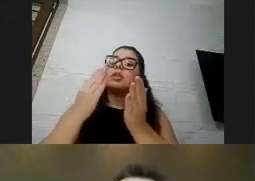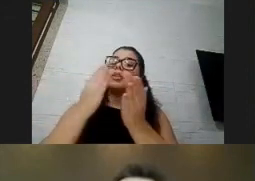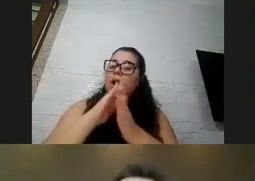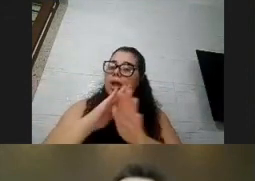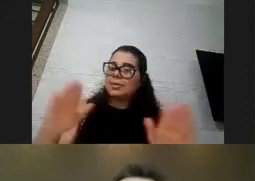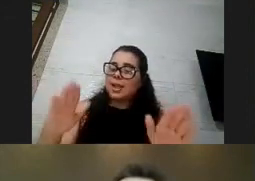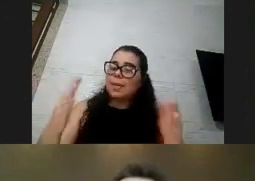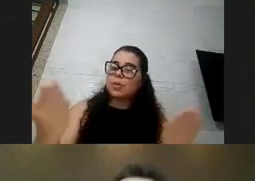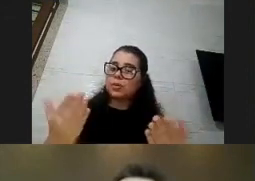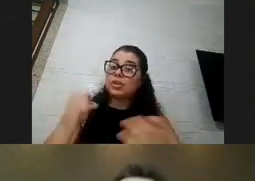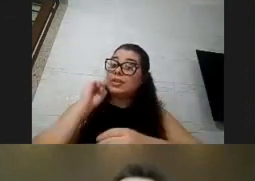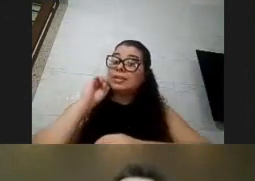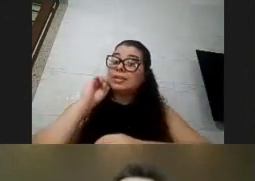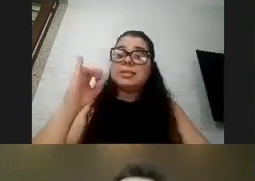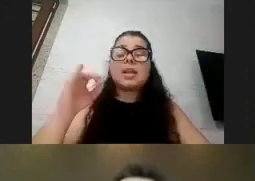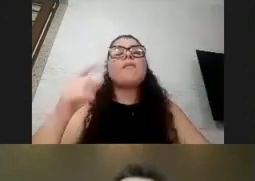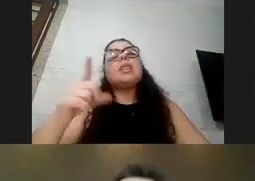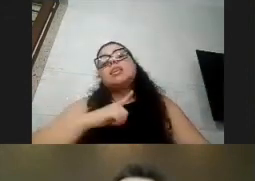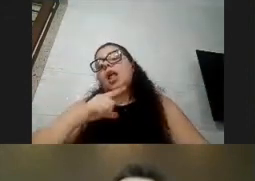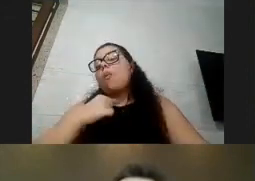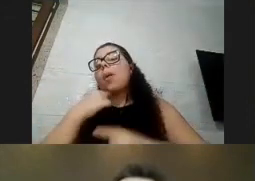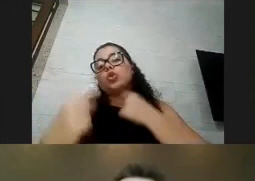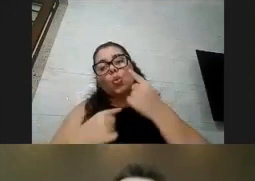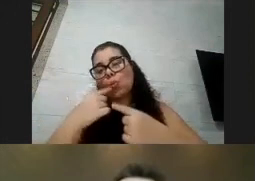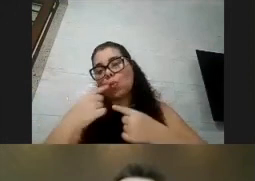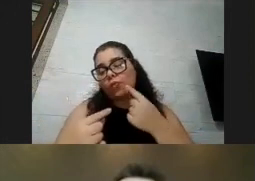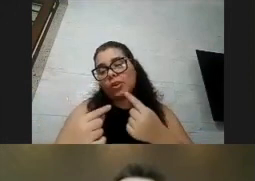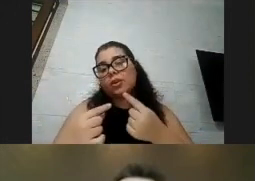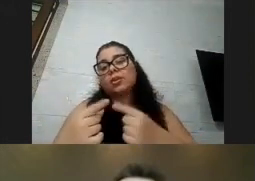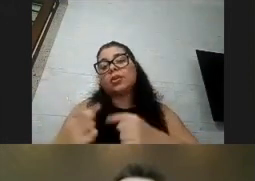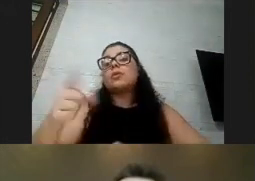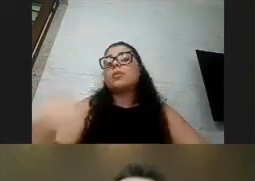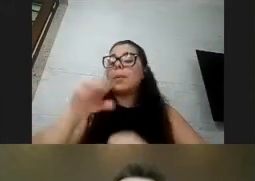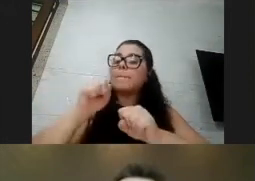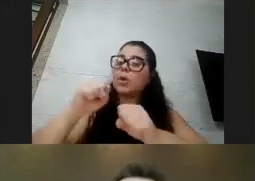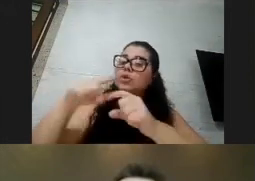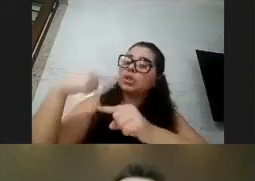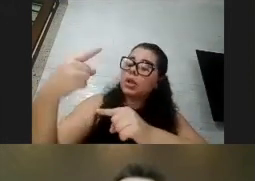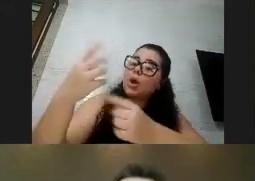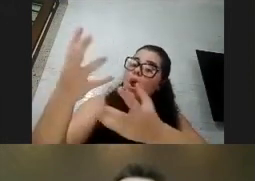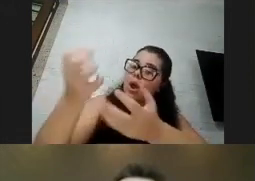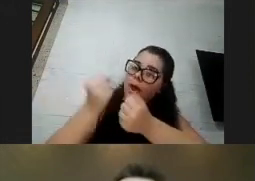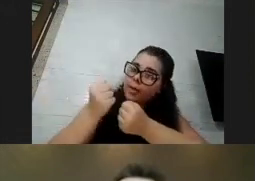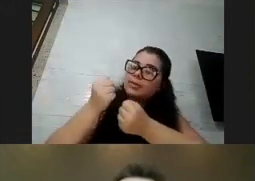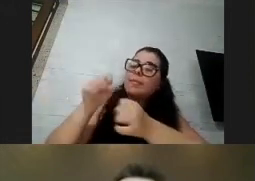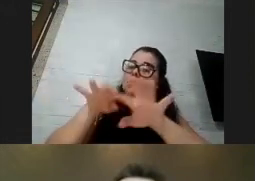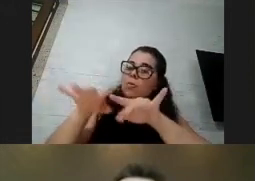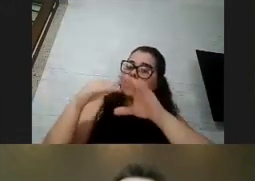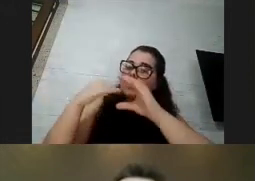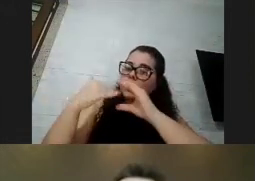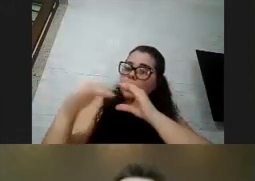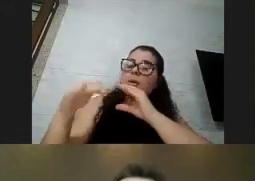se alguém tiver mais alguma dúvida ou algum comentário a gente pode depois receber também pela plataforma e